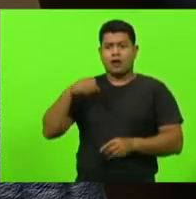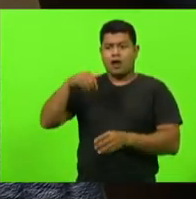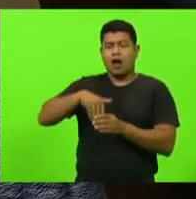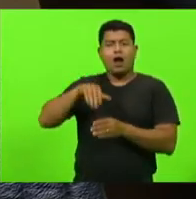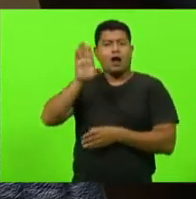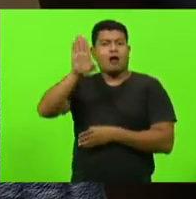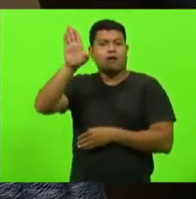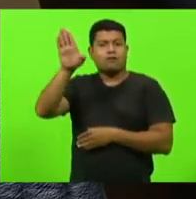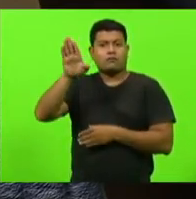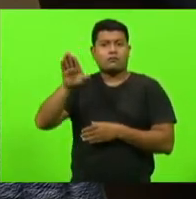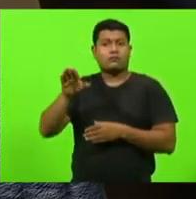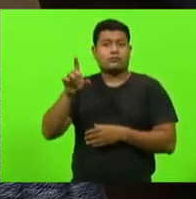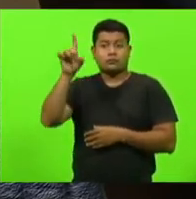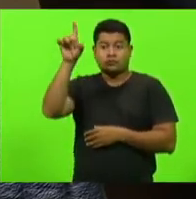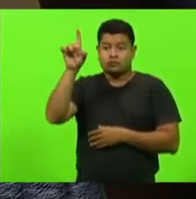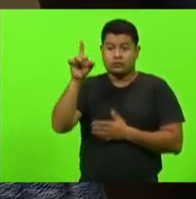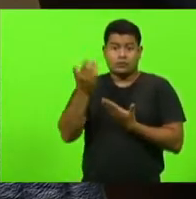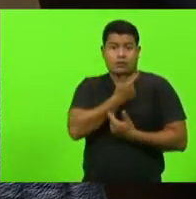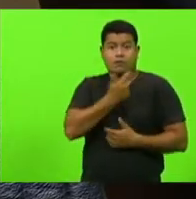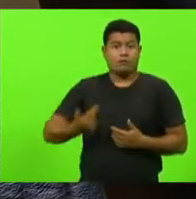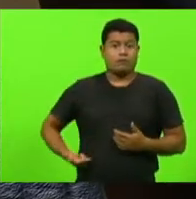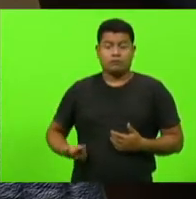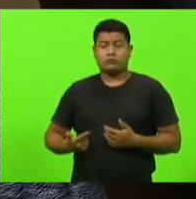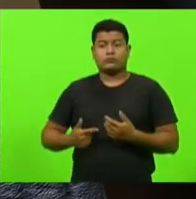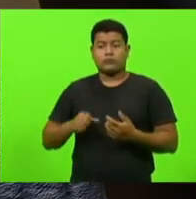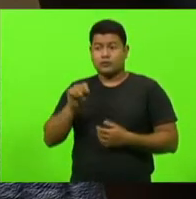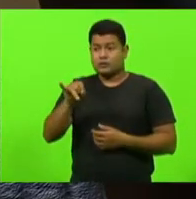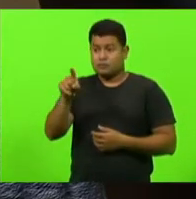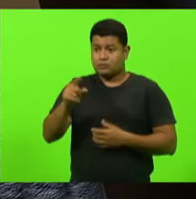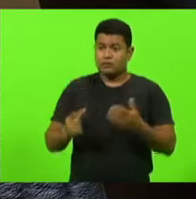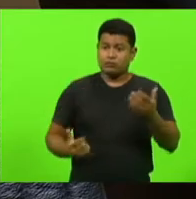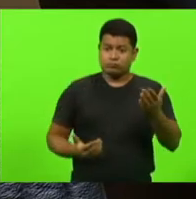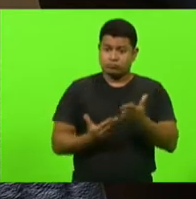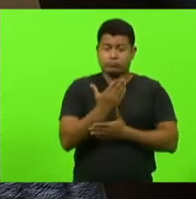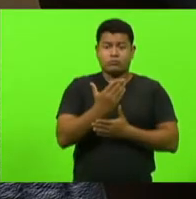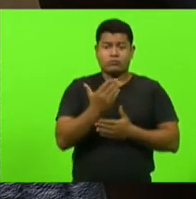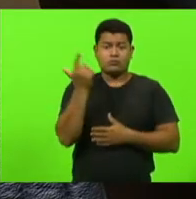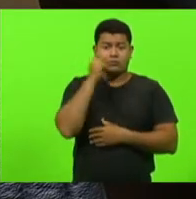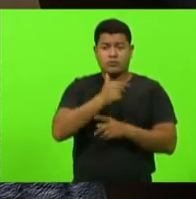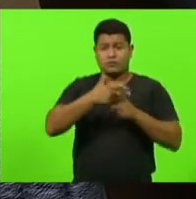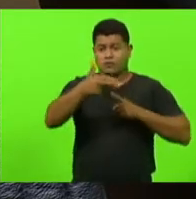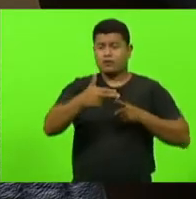as normas do decreto. Ponto final. ponto final.